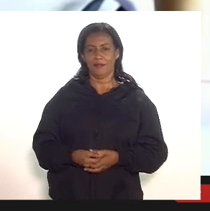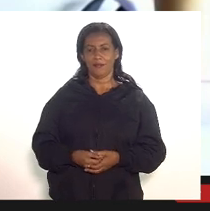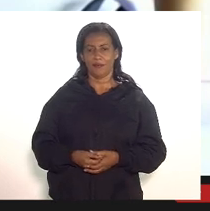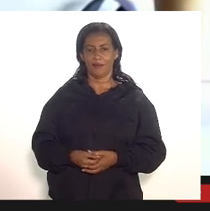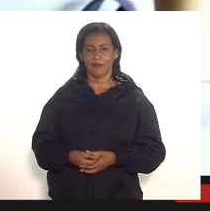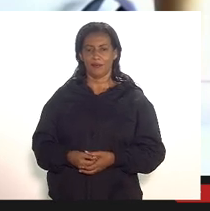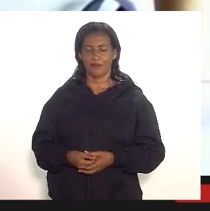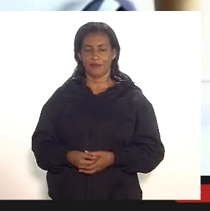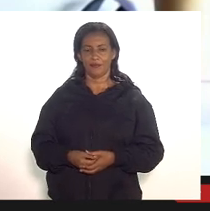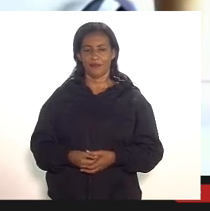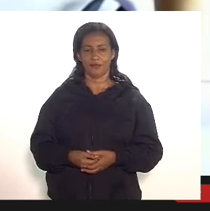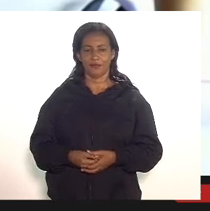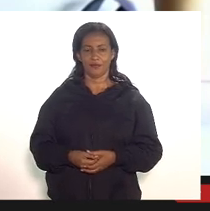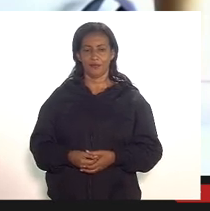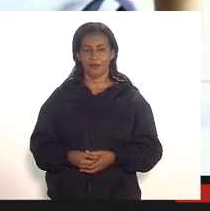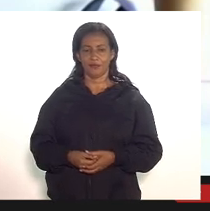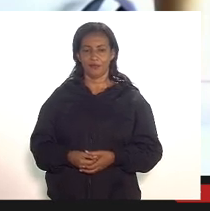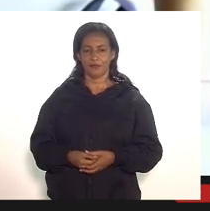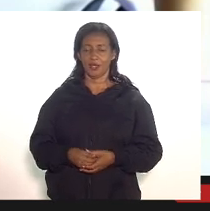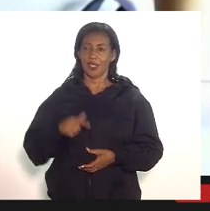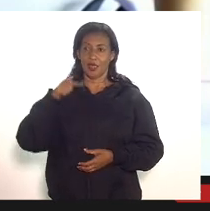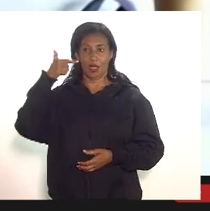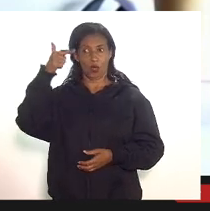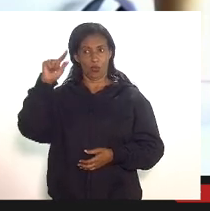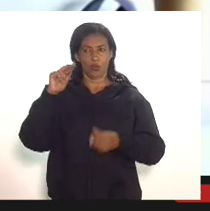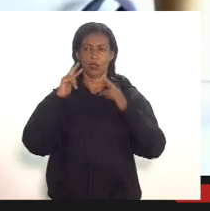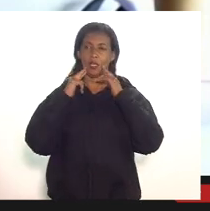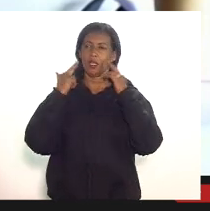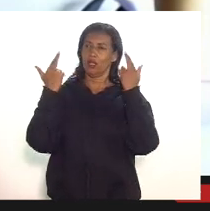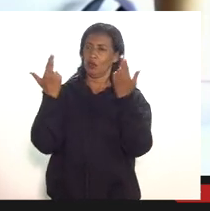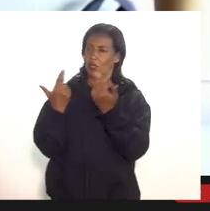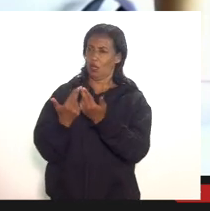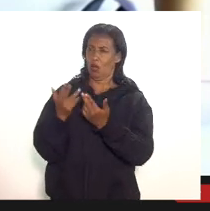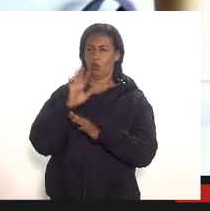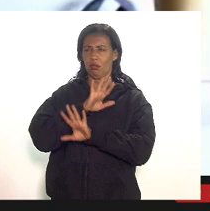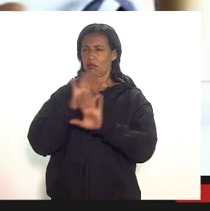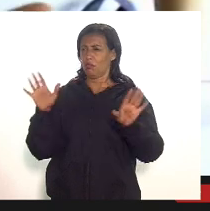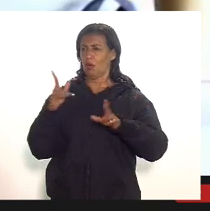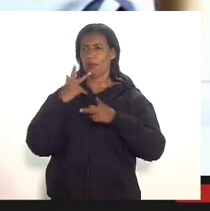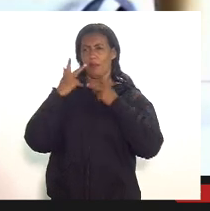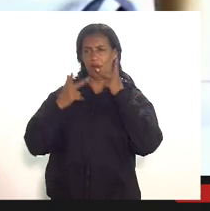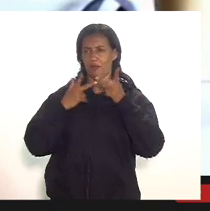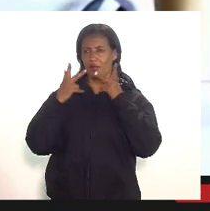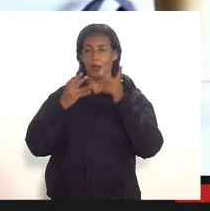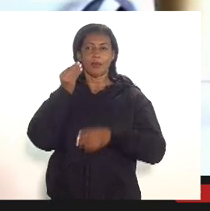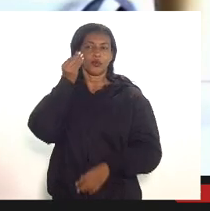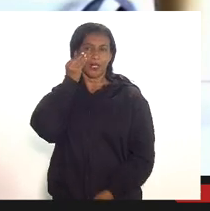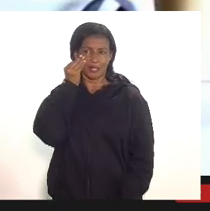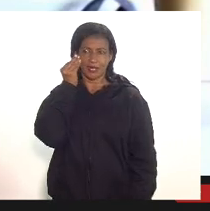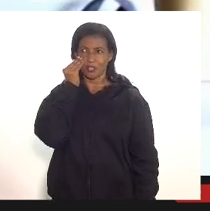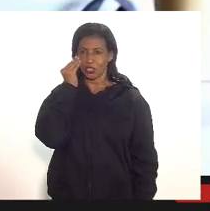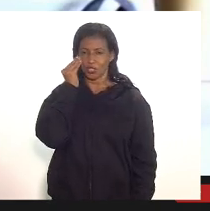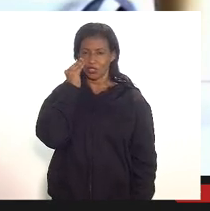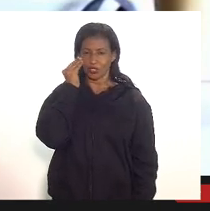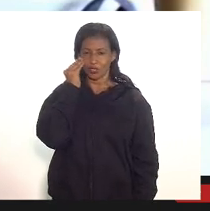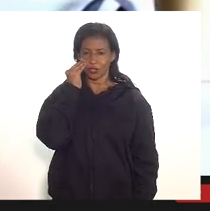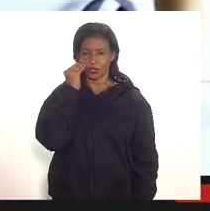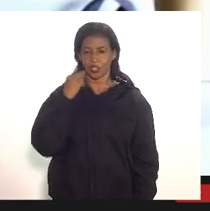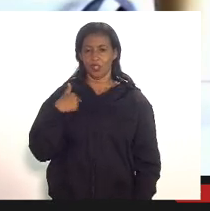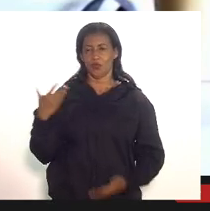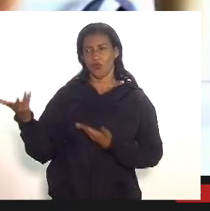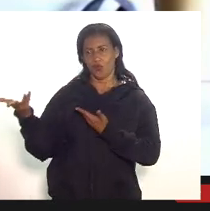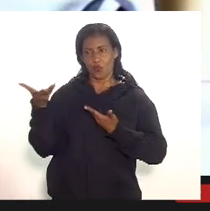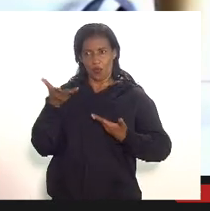pertence na próxima reunião não para falar mas já como para assistir deputado Valdeck eu vou